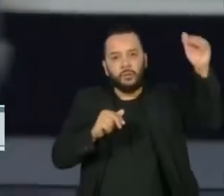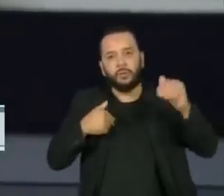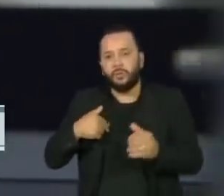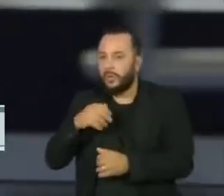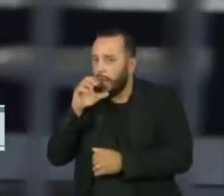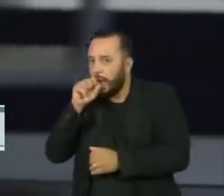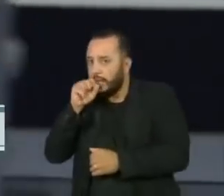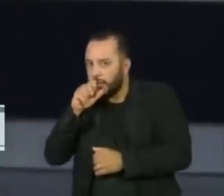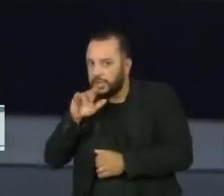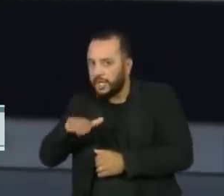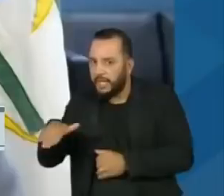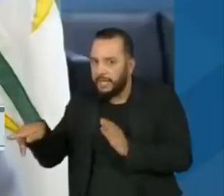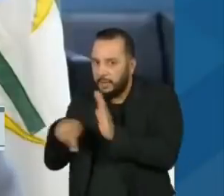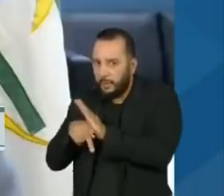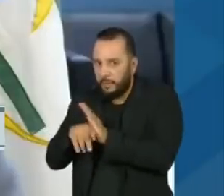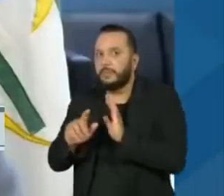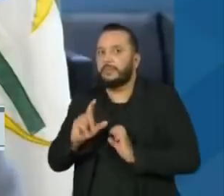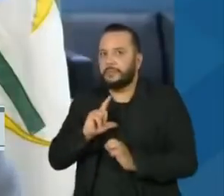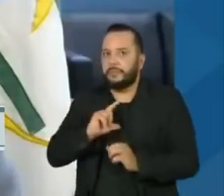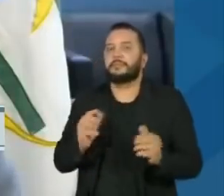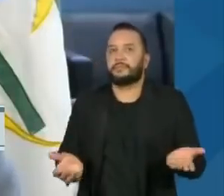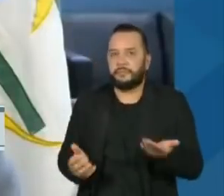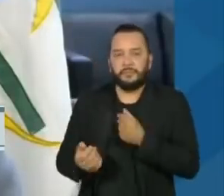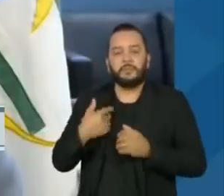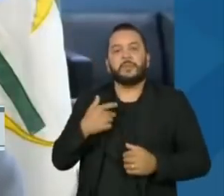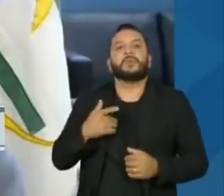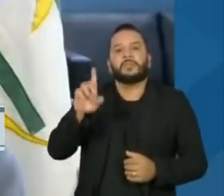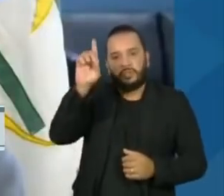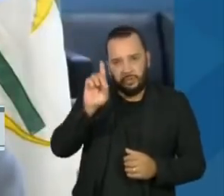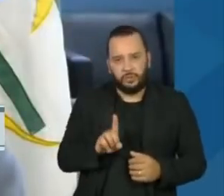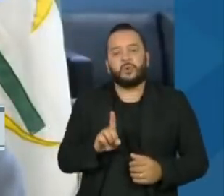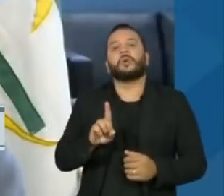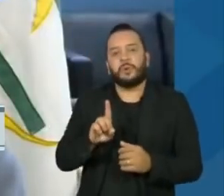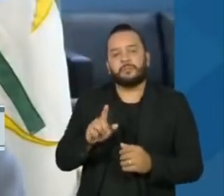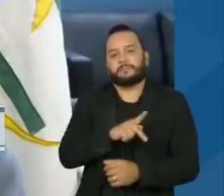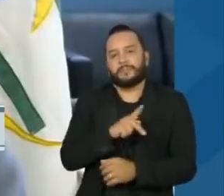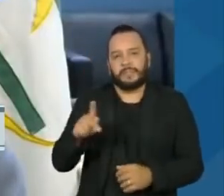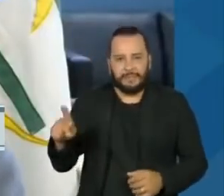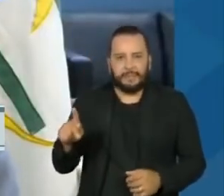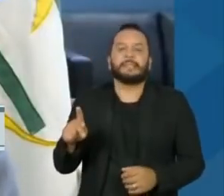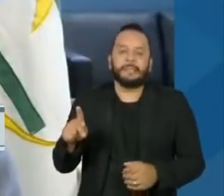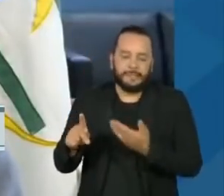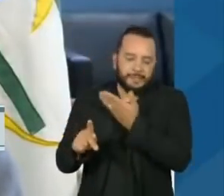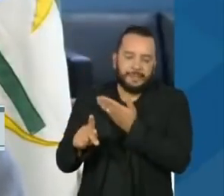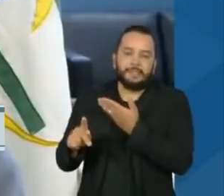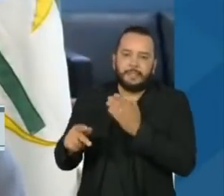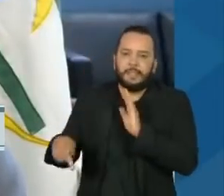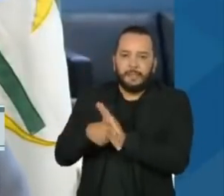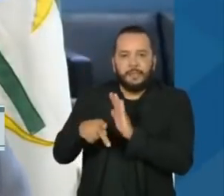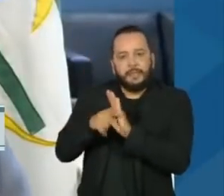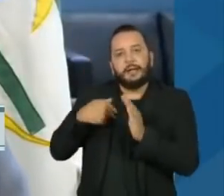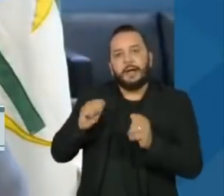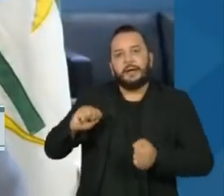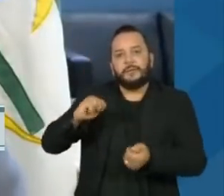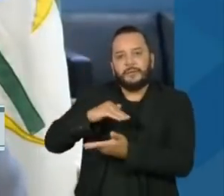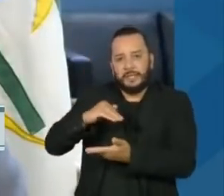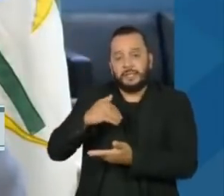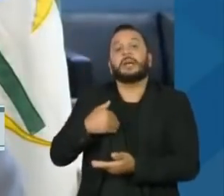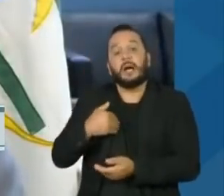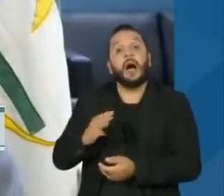e laranja para crianças. O diretor-presidente da Anvisa lembrou as ameaças de morte